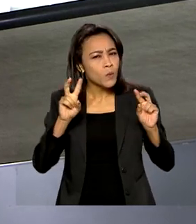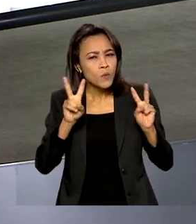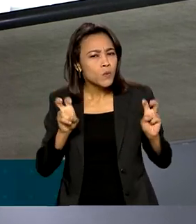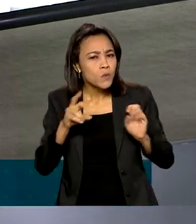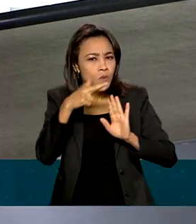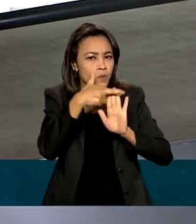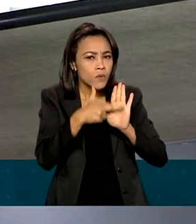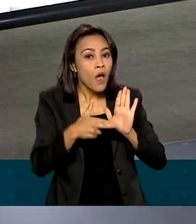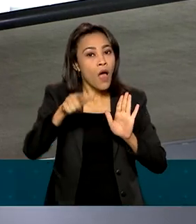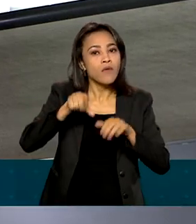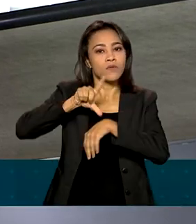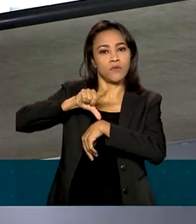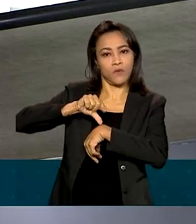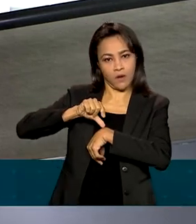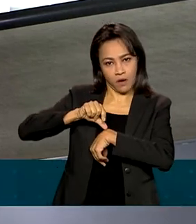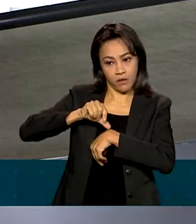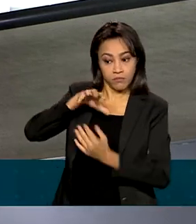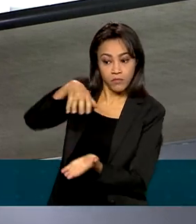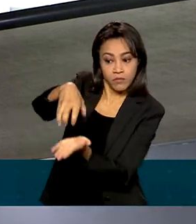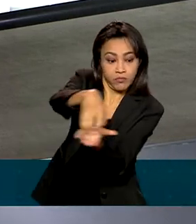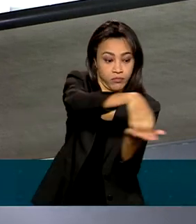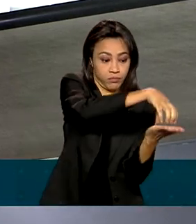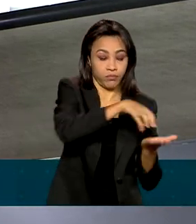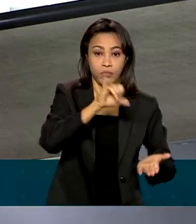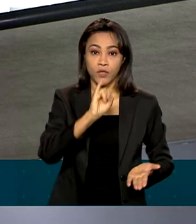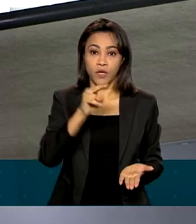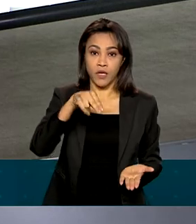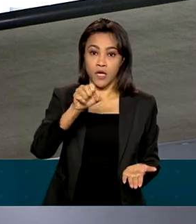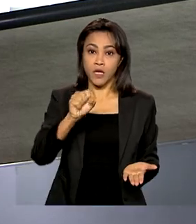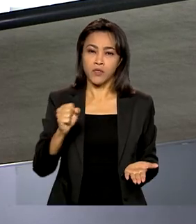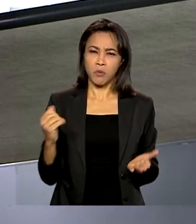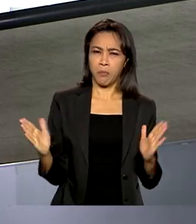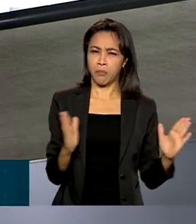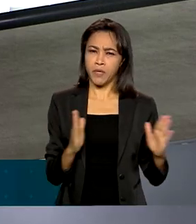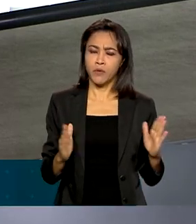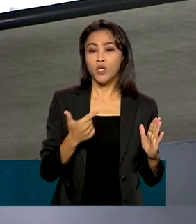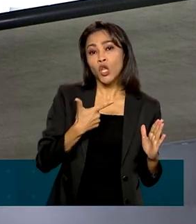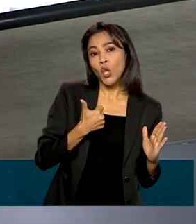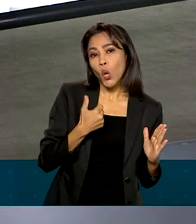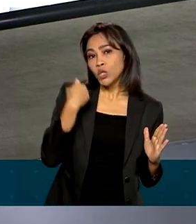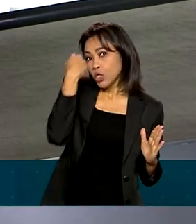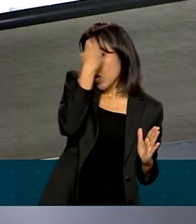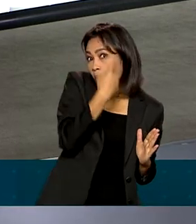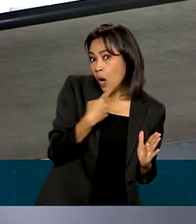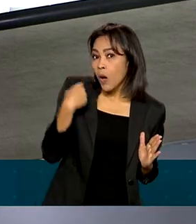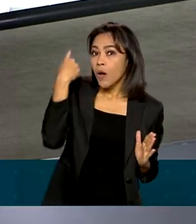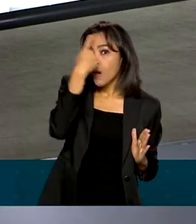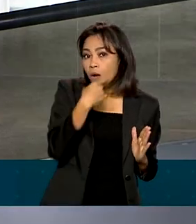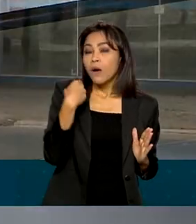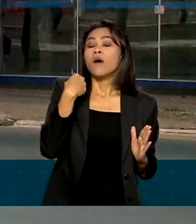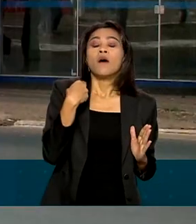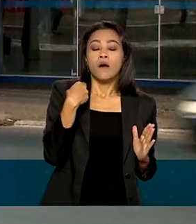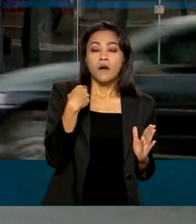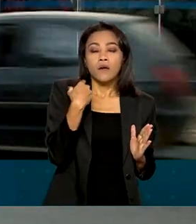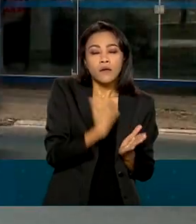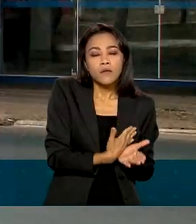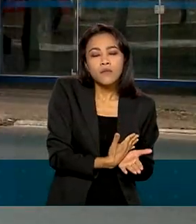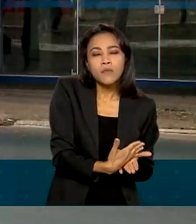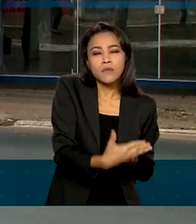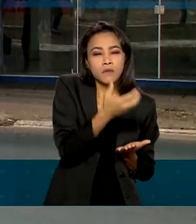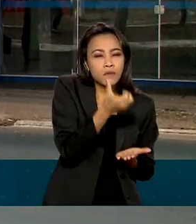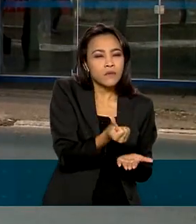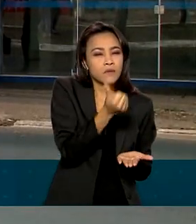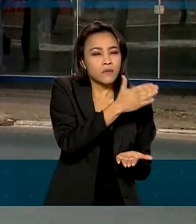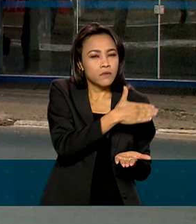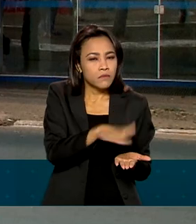horários. As agências vão funcionar por 12 horas diárias, com início previsto para as 6h30 da